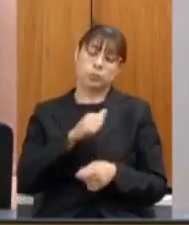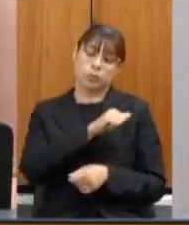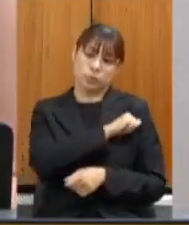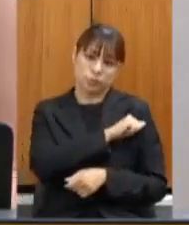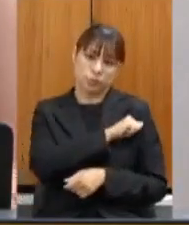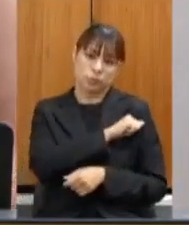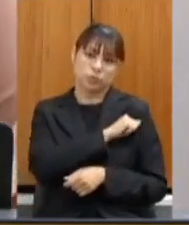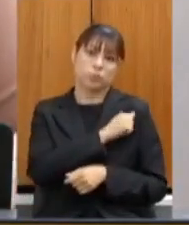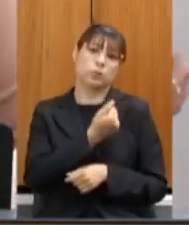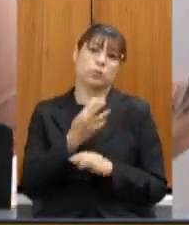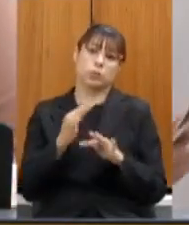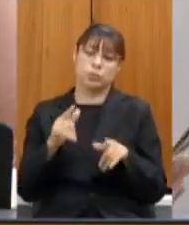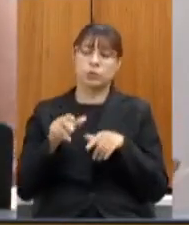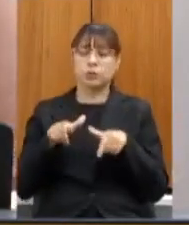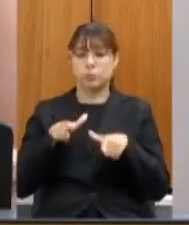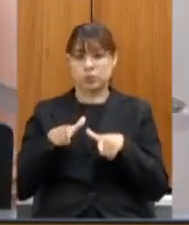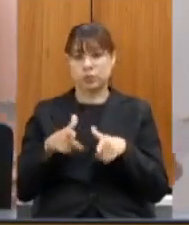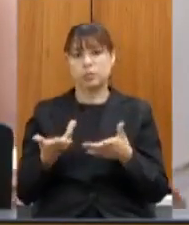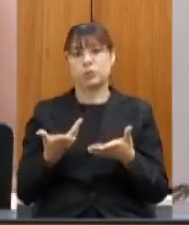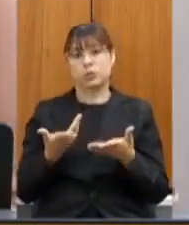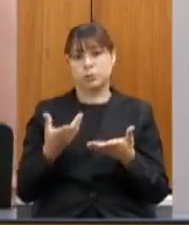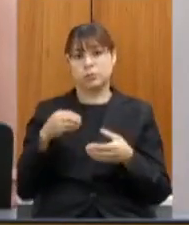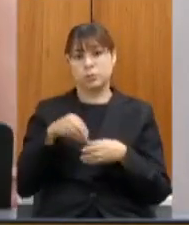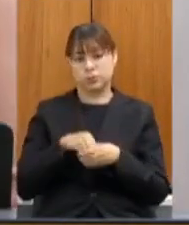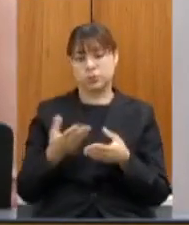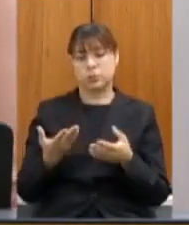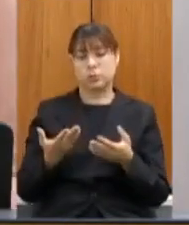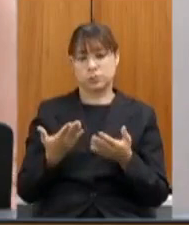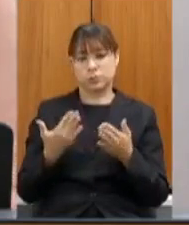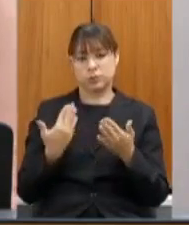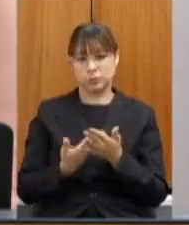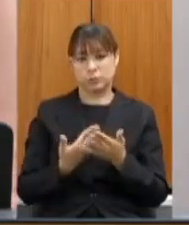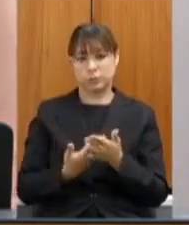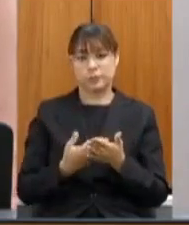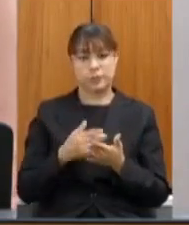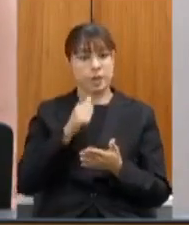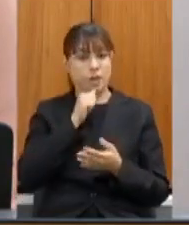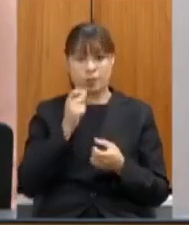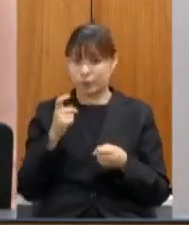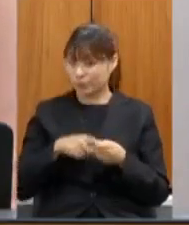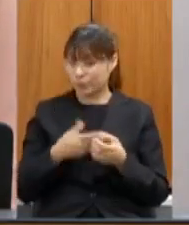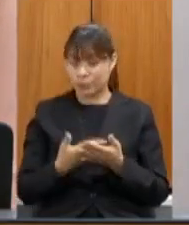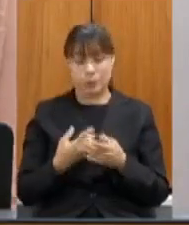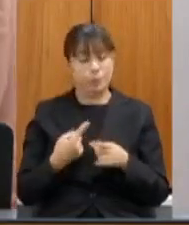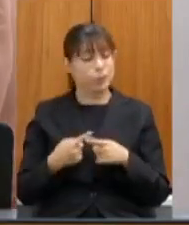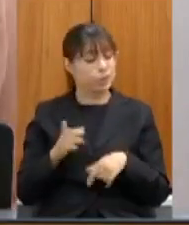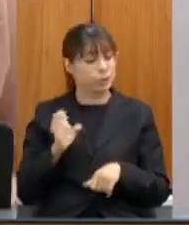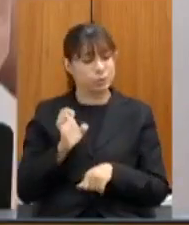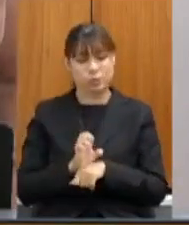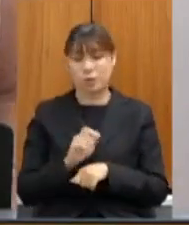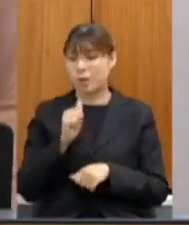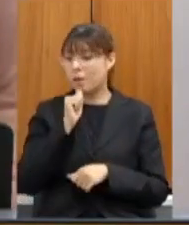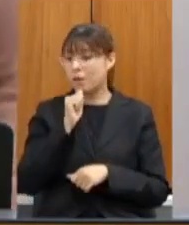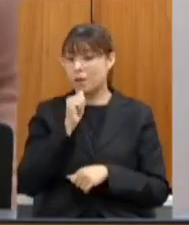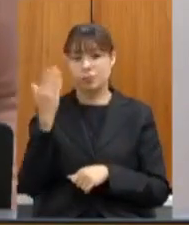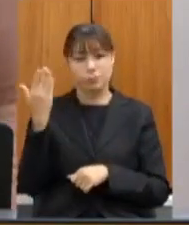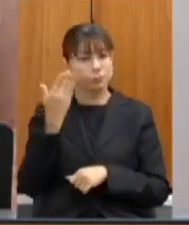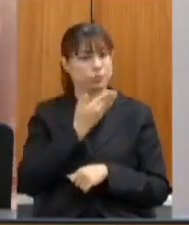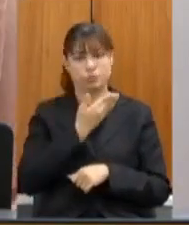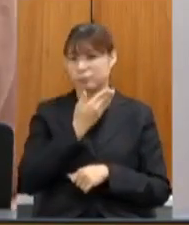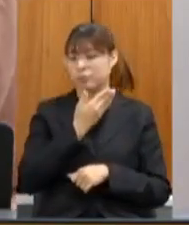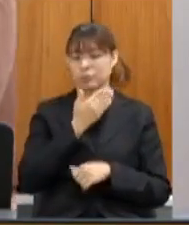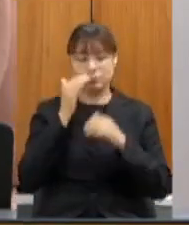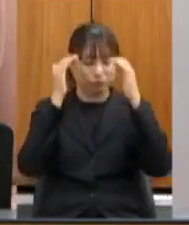envolvida nesse retorno o não retorno até o presente momento se dá exatamente porque o Estado não comprovou ter